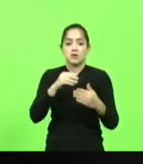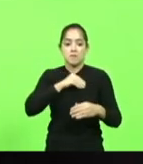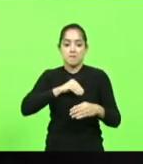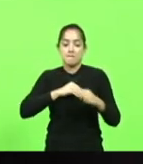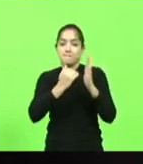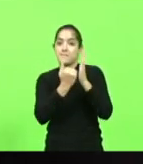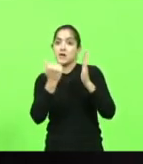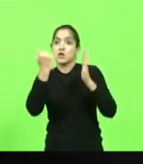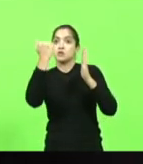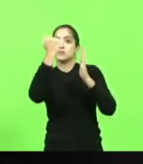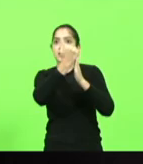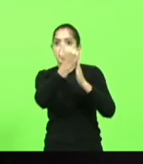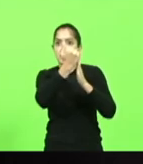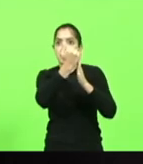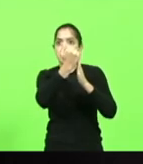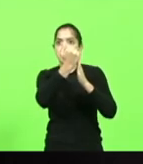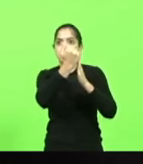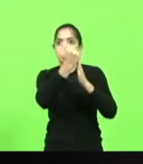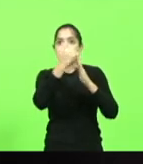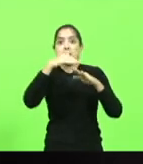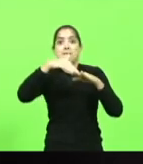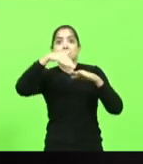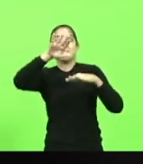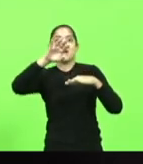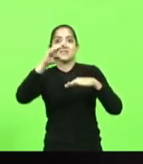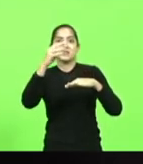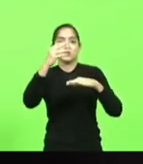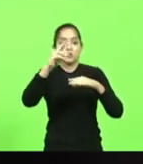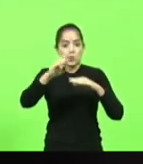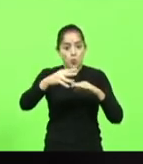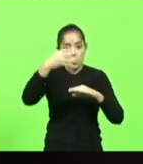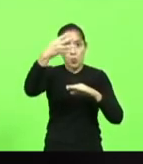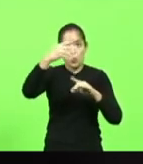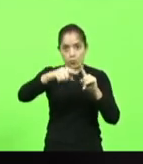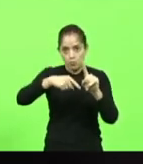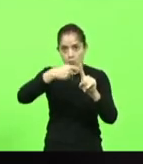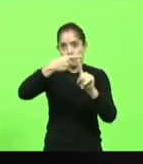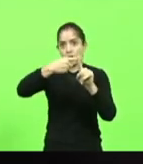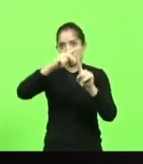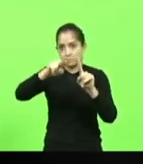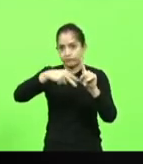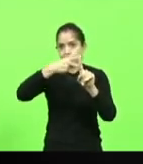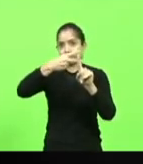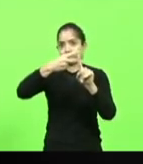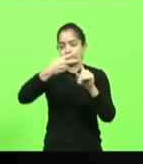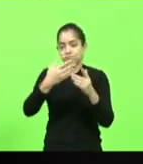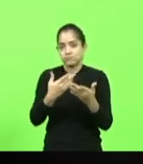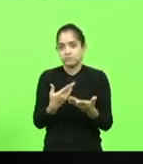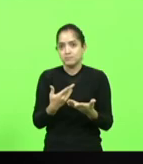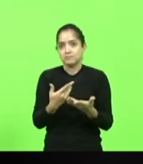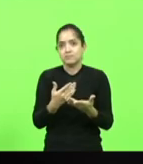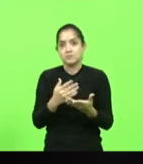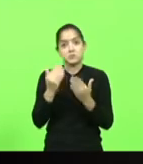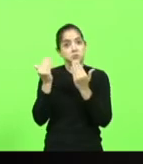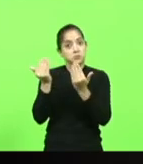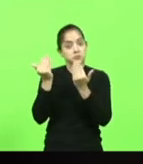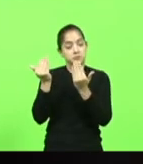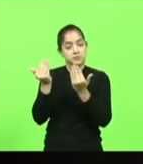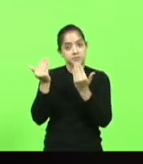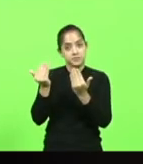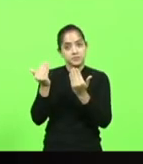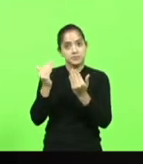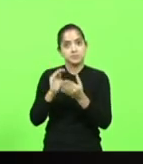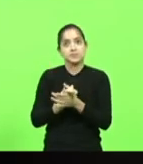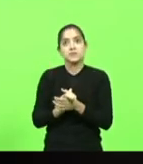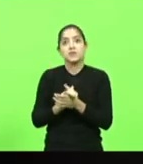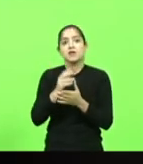o menor salário não pode ser mais do que quatro vezes duvido se você fizer isso Moisés vou falar